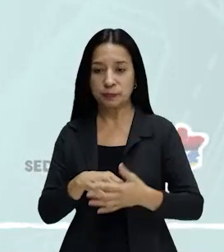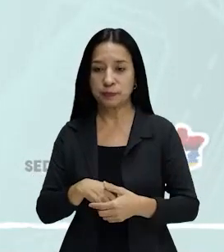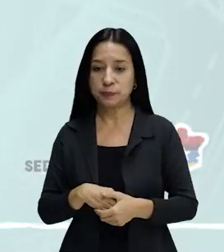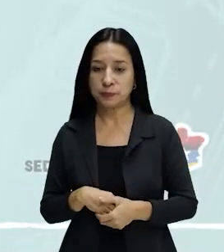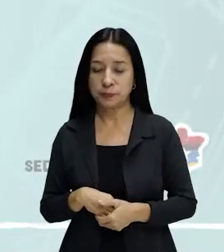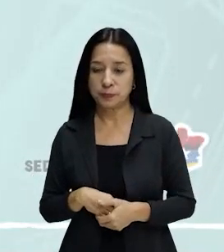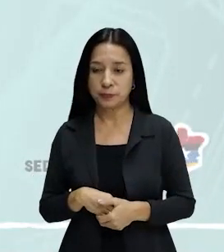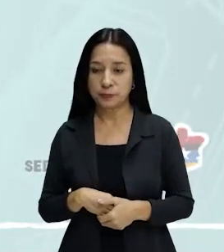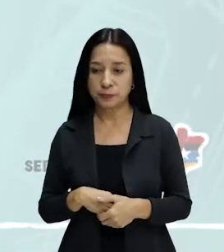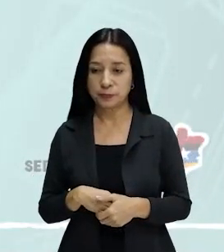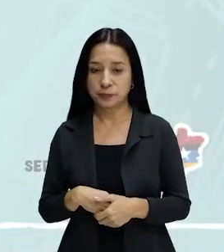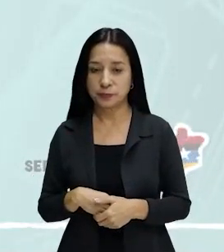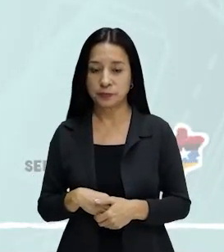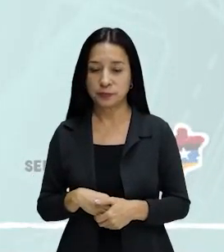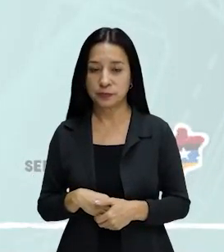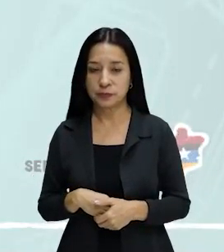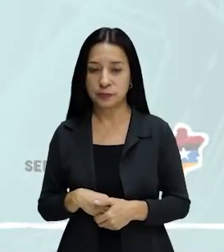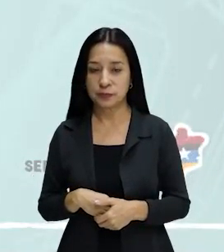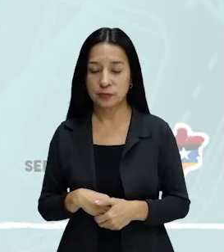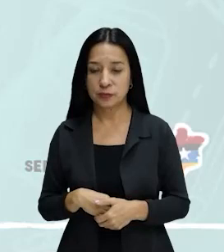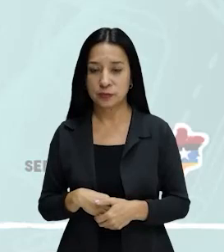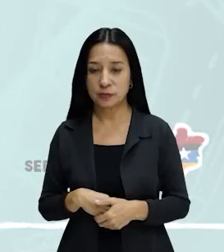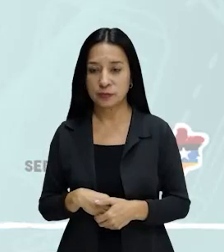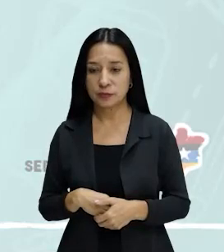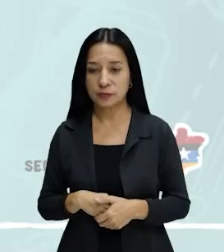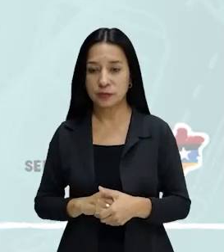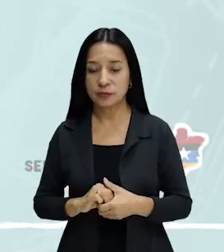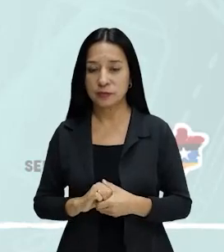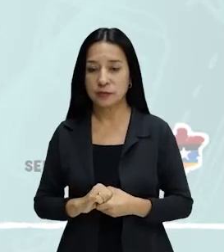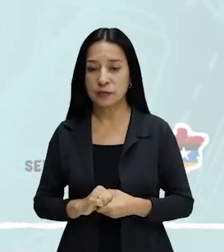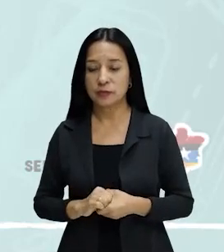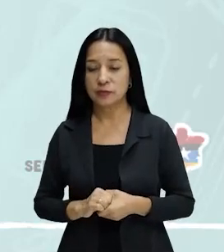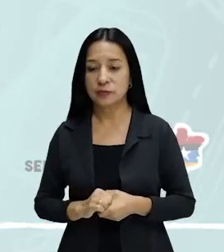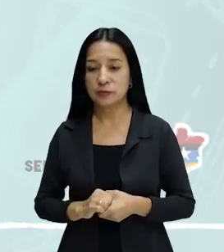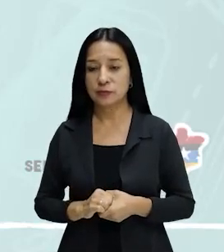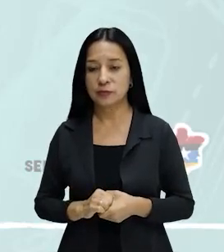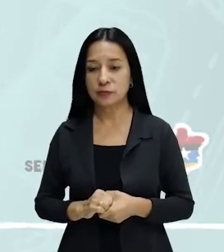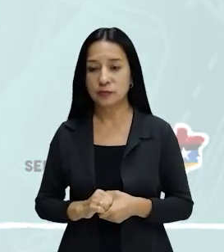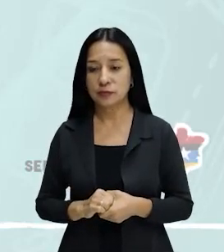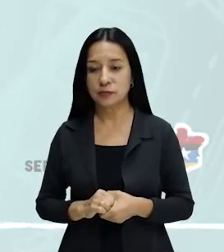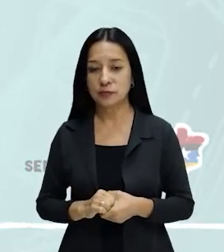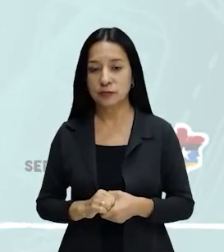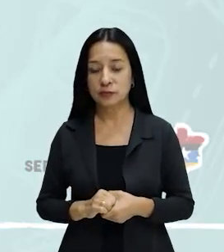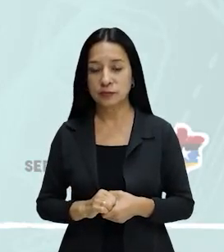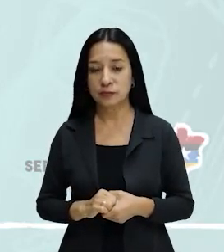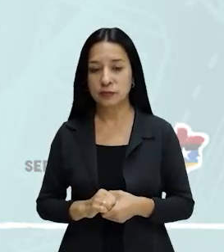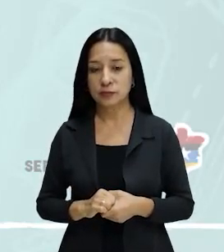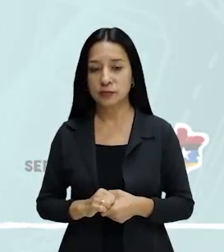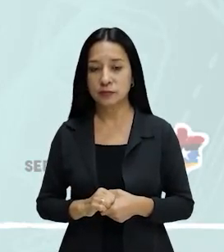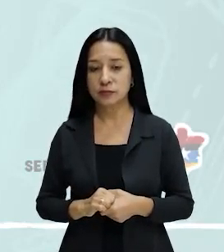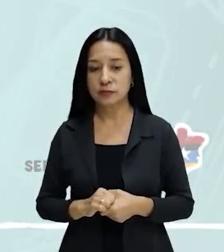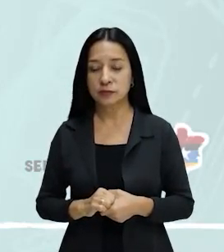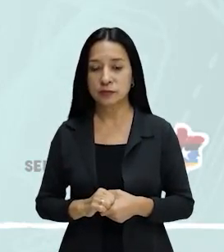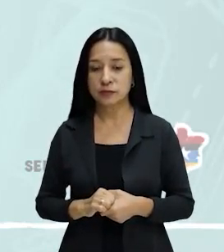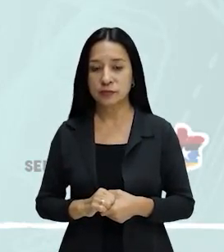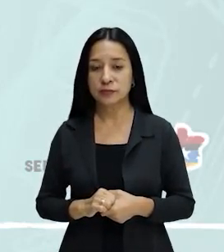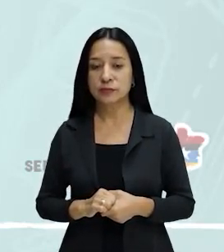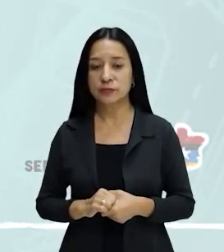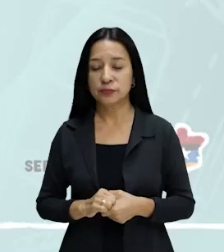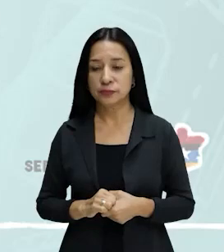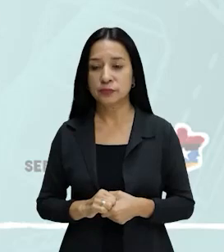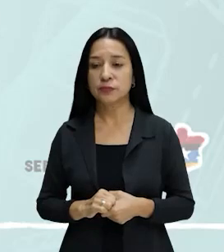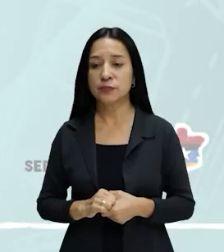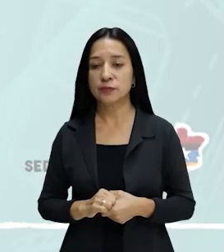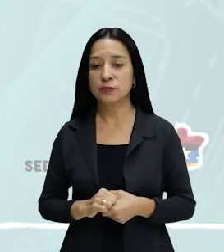gente, a ponto de ter gerado um balaio de frases inflamadas ou espirituosas de uma turma renomada.